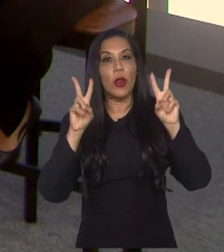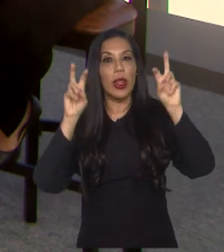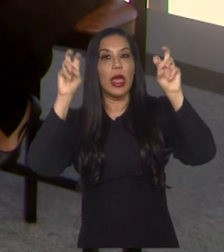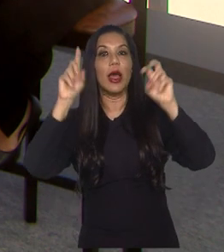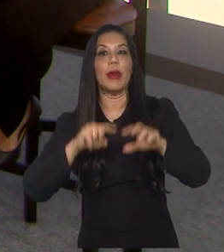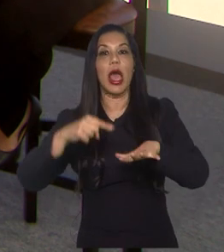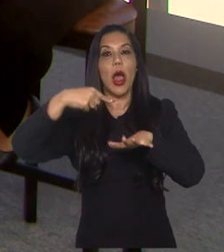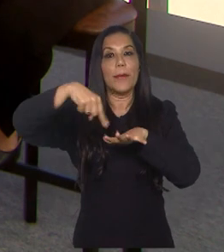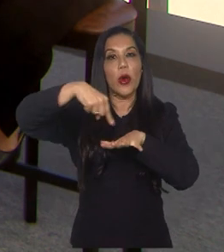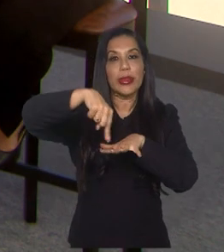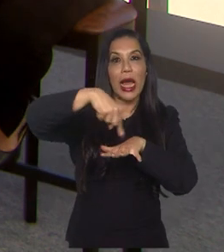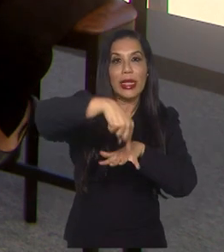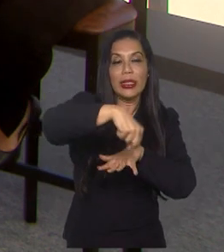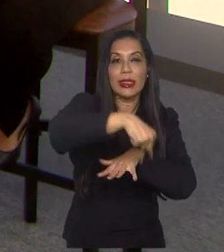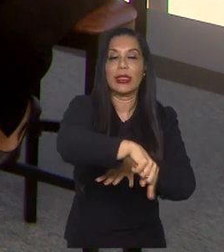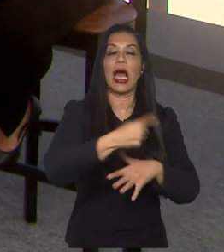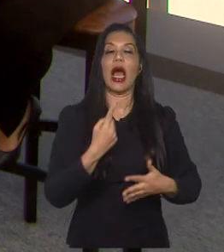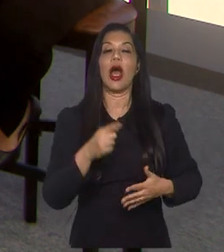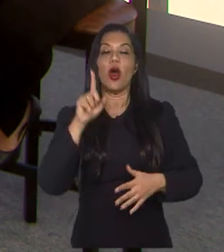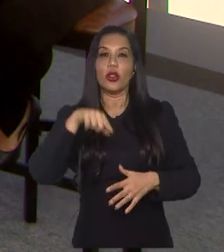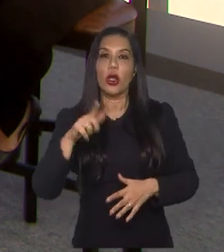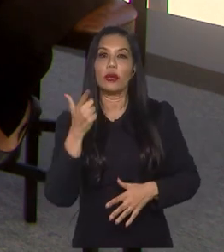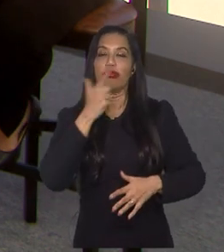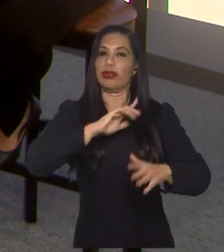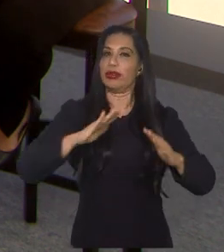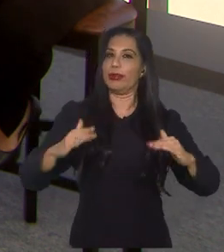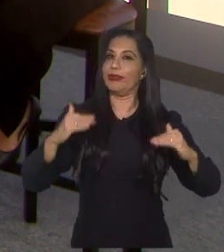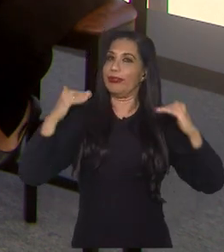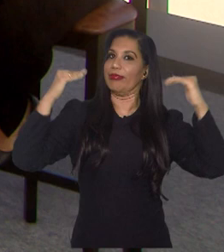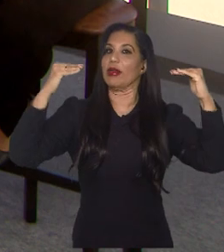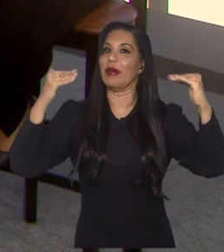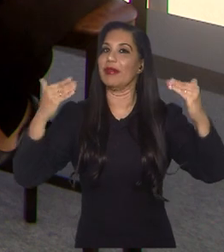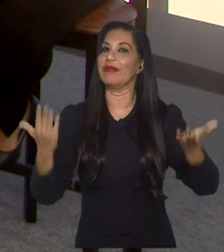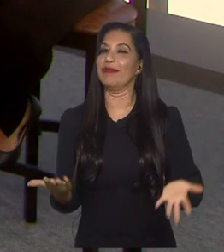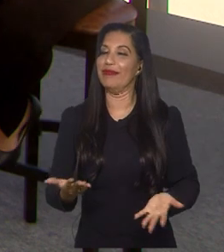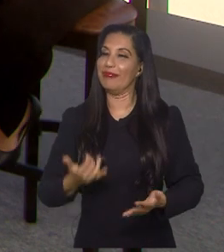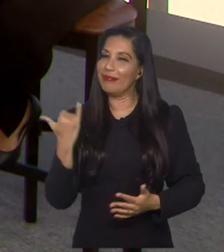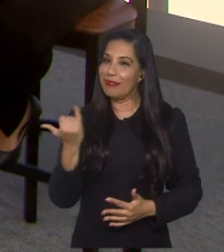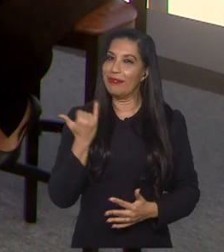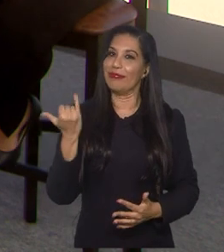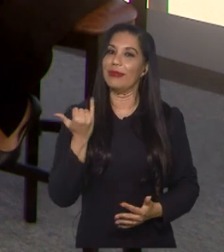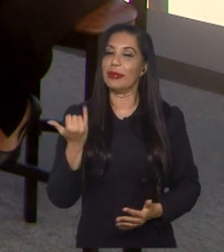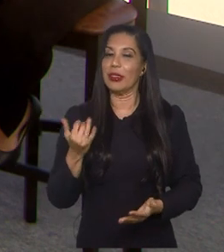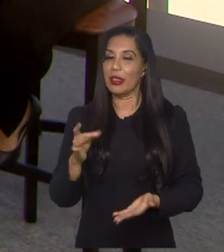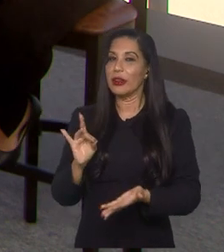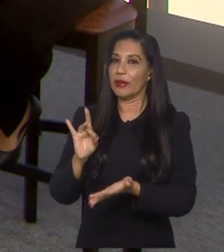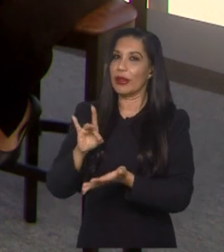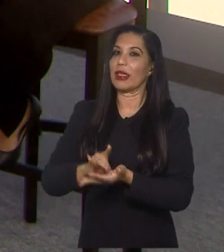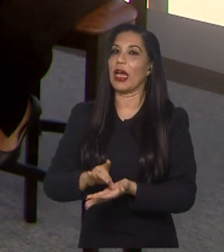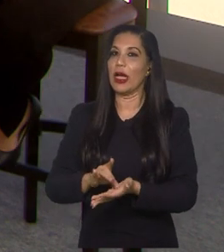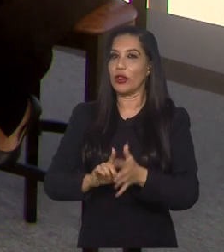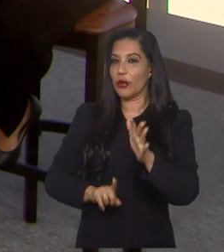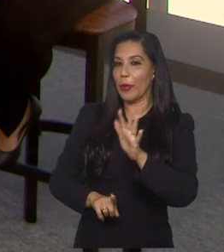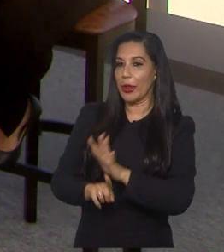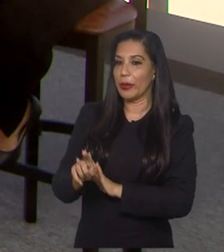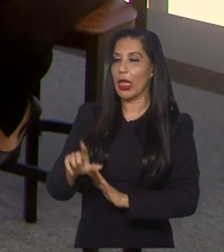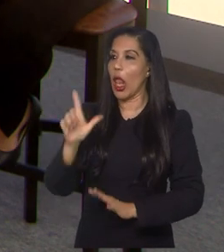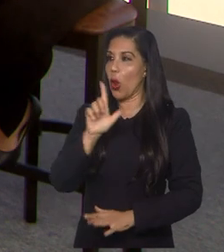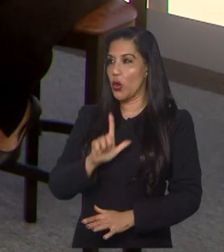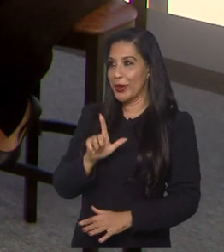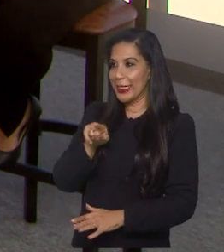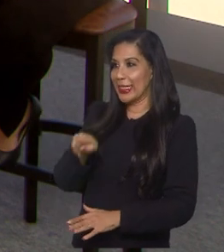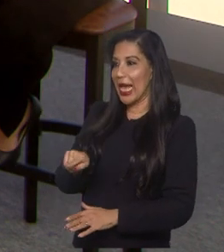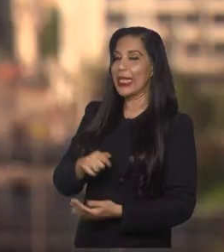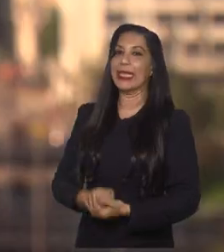da modalidade que segue alcançando uma grandeza. De fato, vou começar com a Luciana, que está aqui do meu